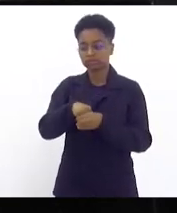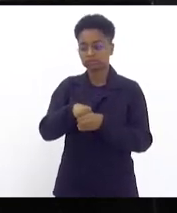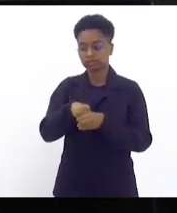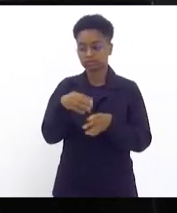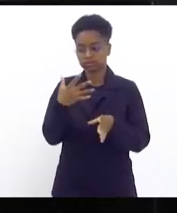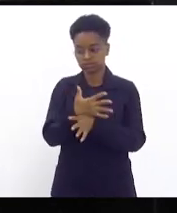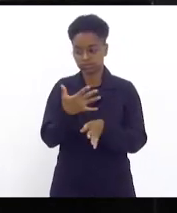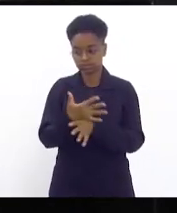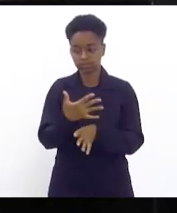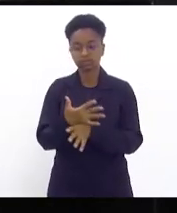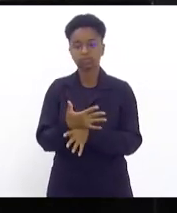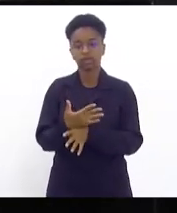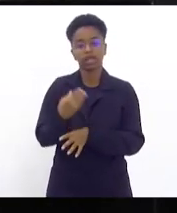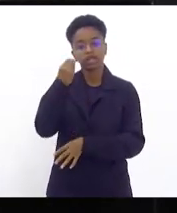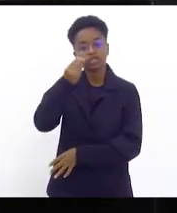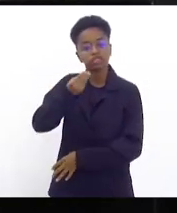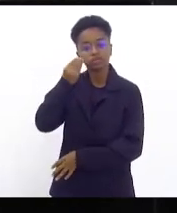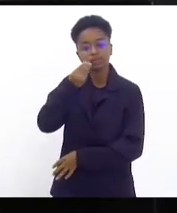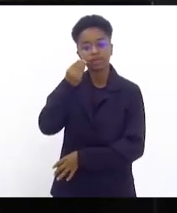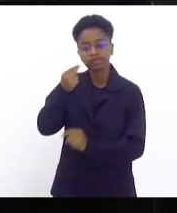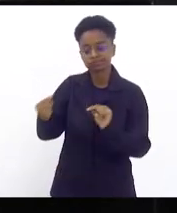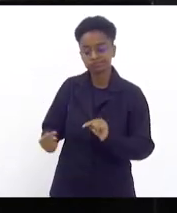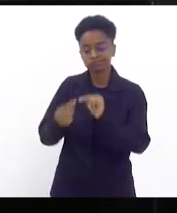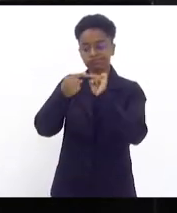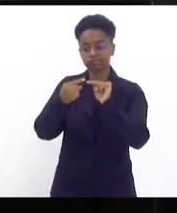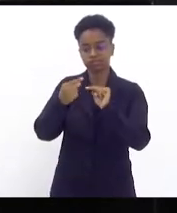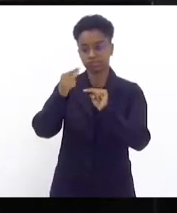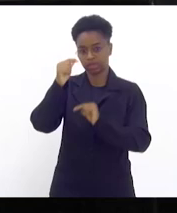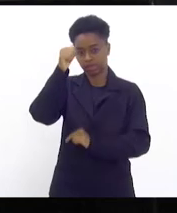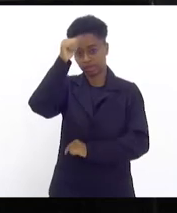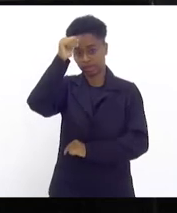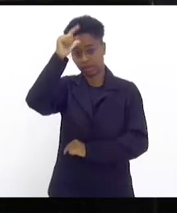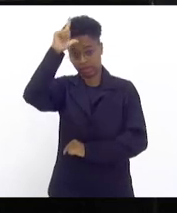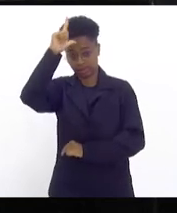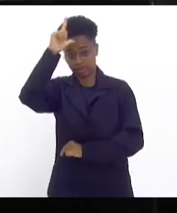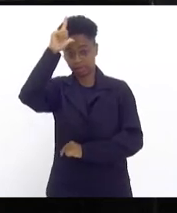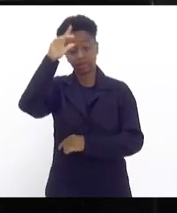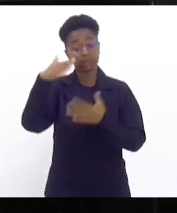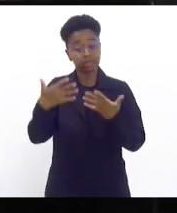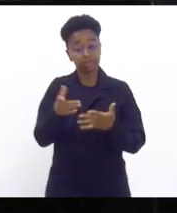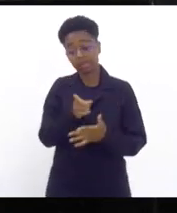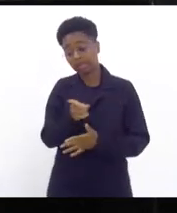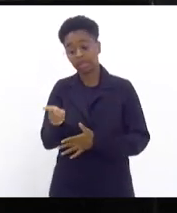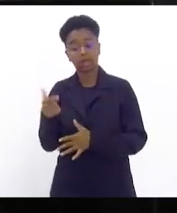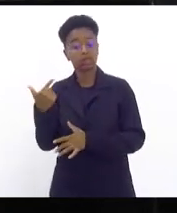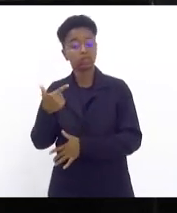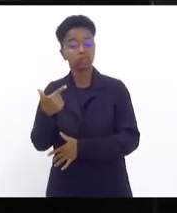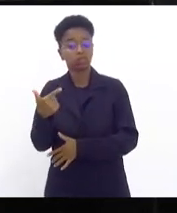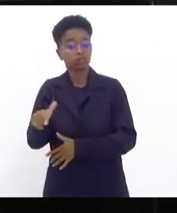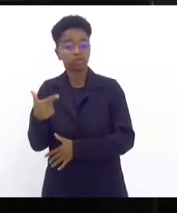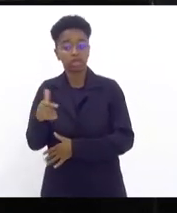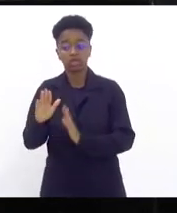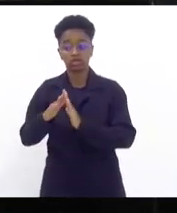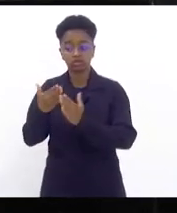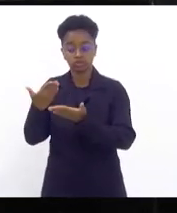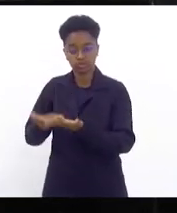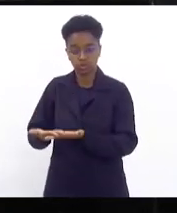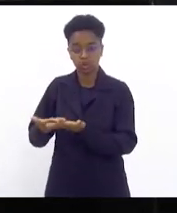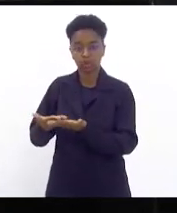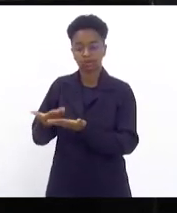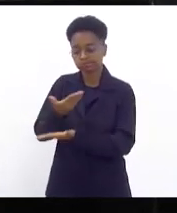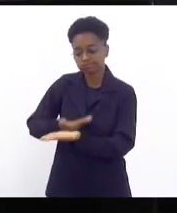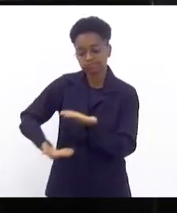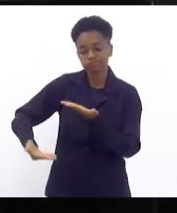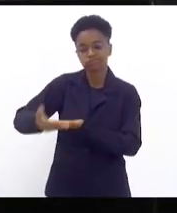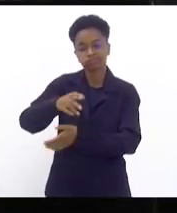uma vivência germânica única. E por que lá não termos uma escola intercultural Brasil-Alemanha?